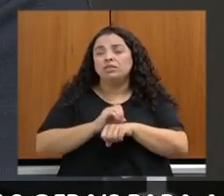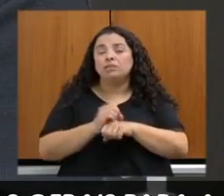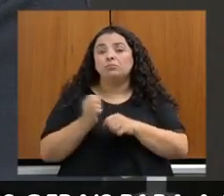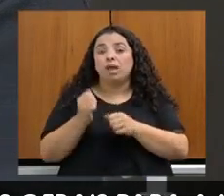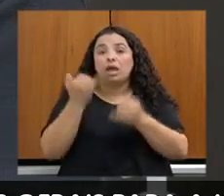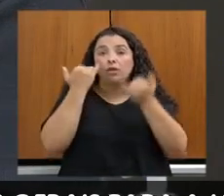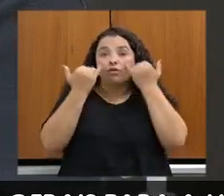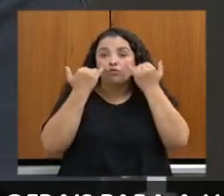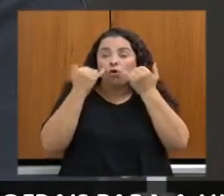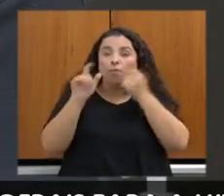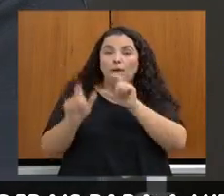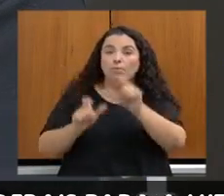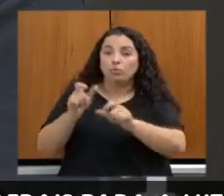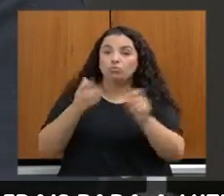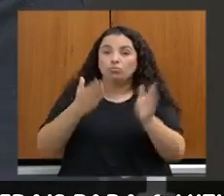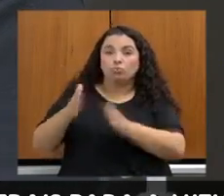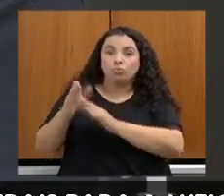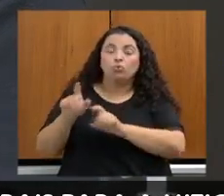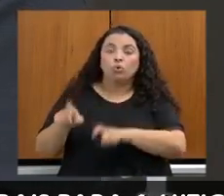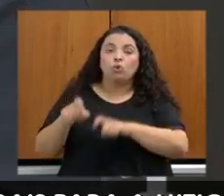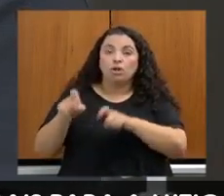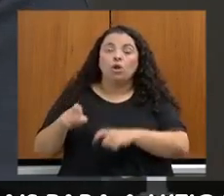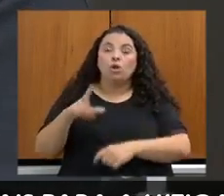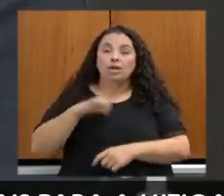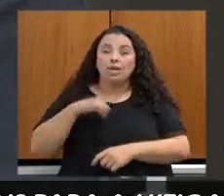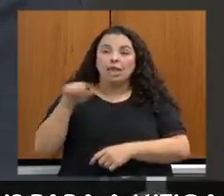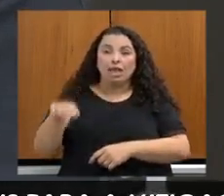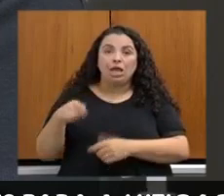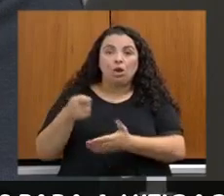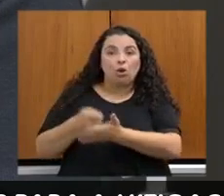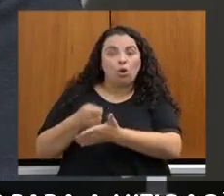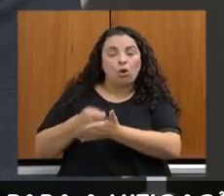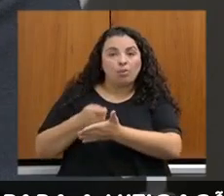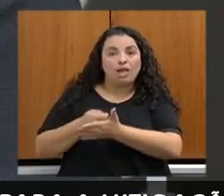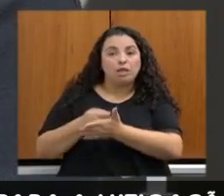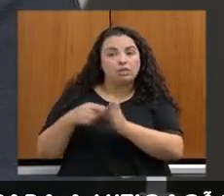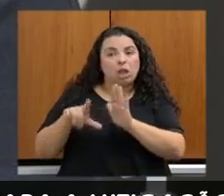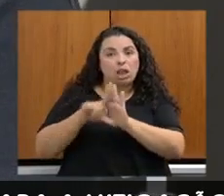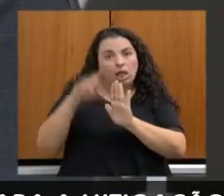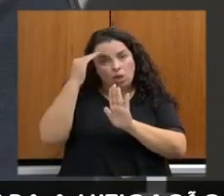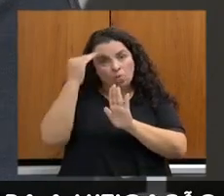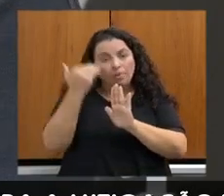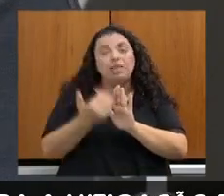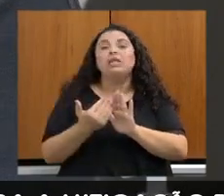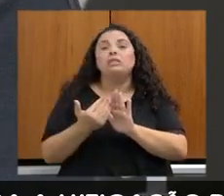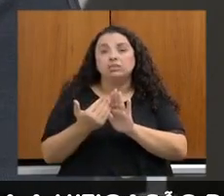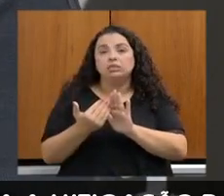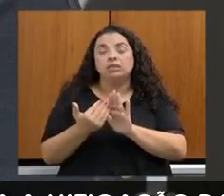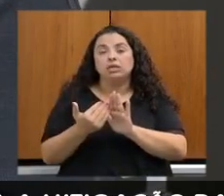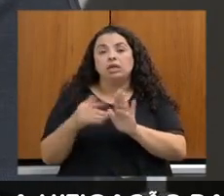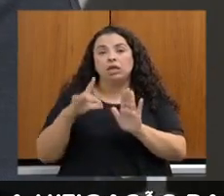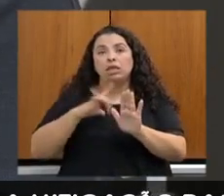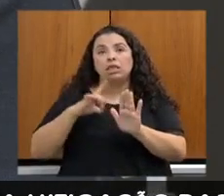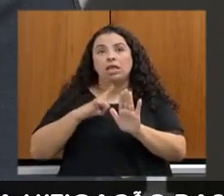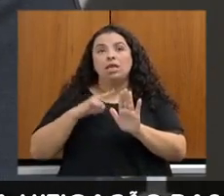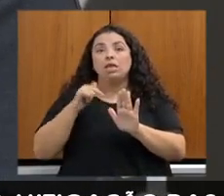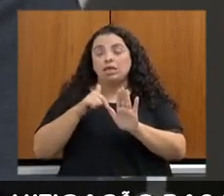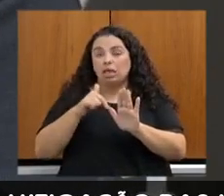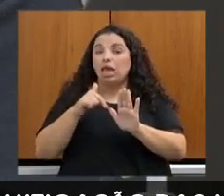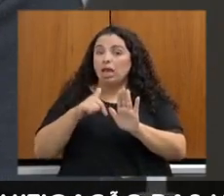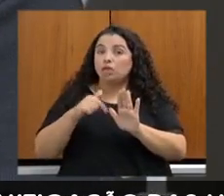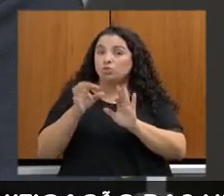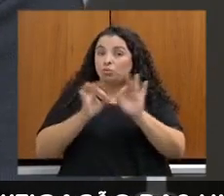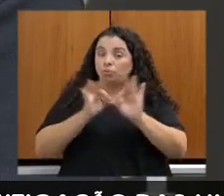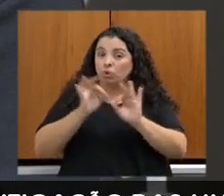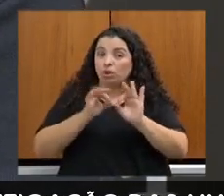de que, além dessa obrigação legal que é trazida com o Programa de Regularização